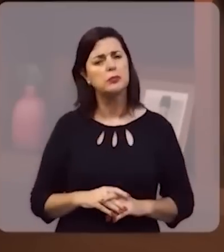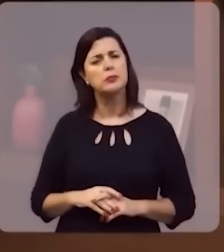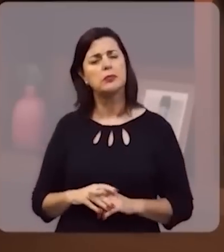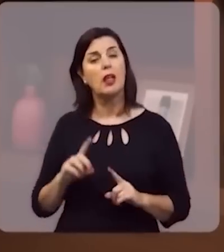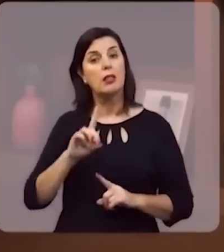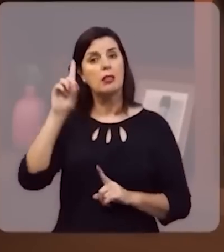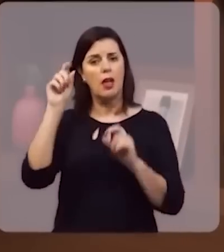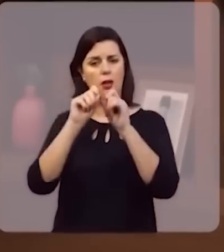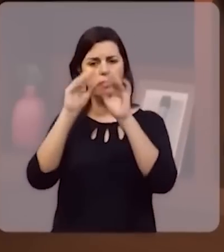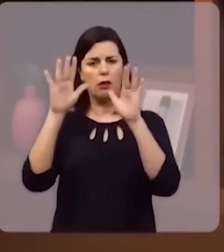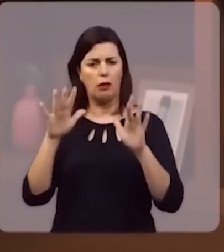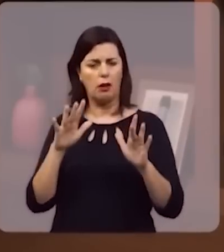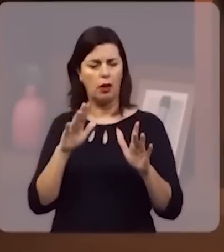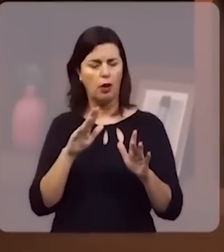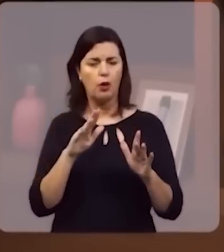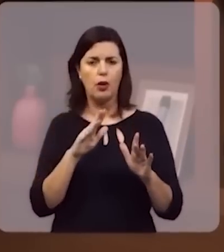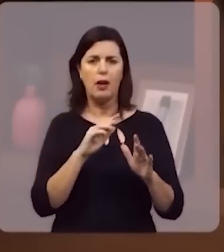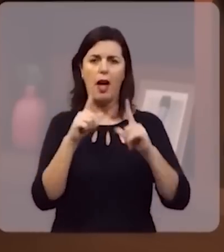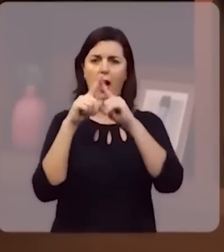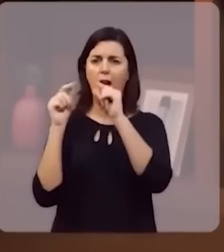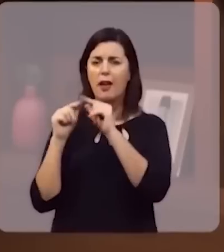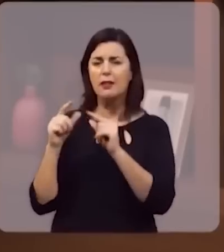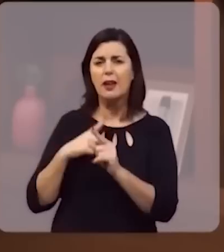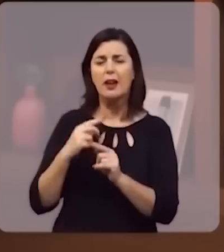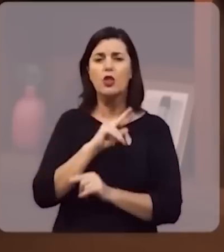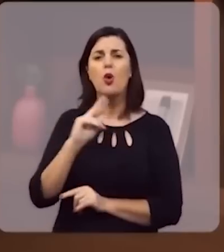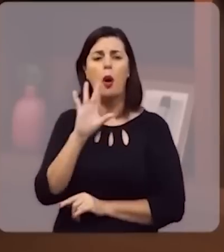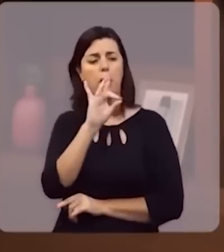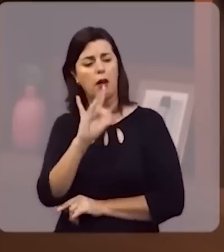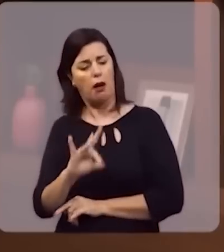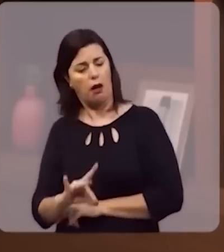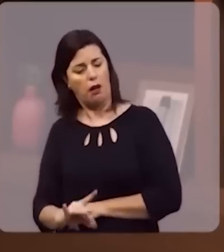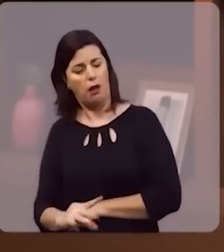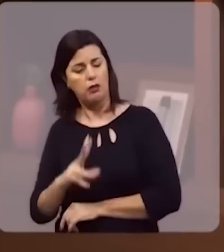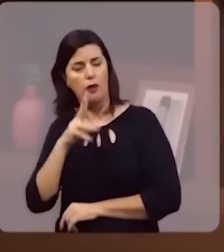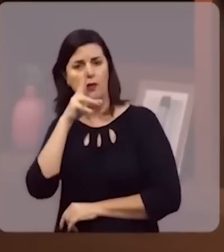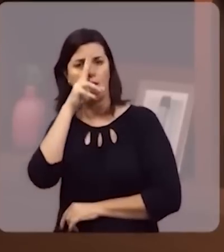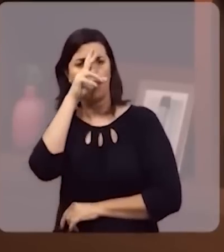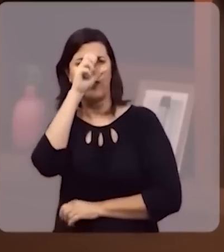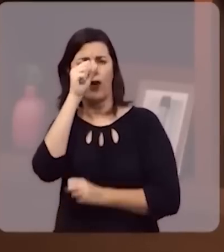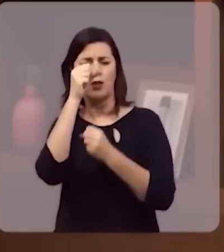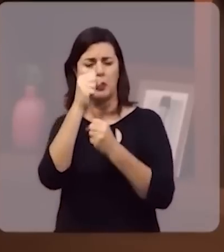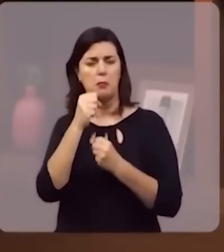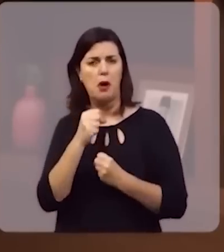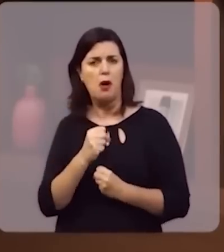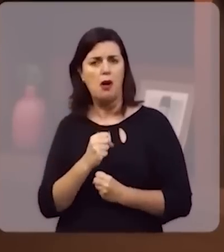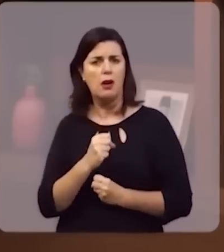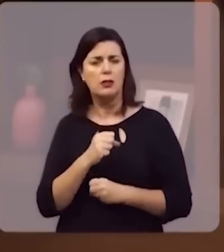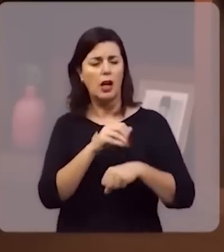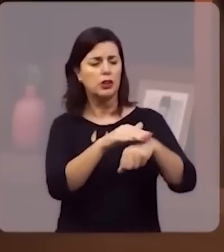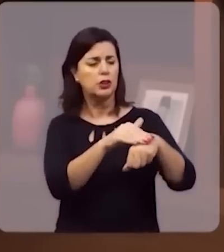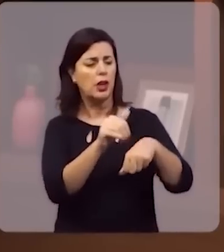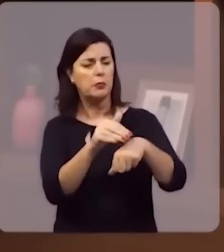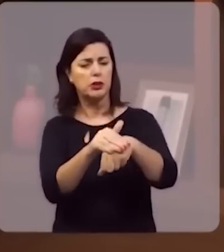apenas criou todas as estrelas, ele batizou cada uma delas pelo nome. E por ser forte em força e grande em poder, quando a soma